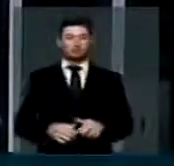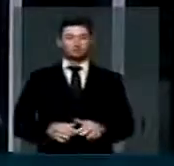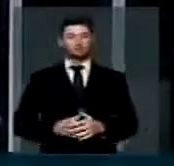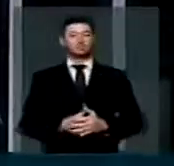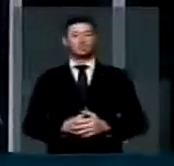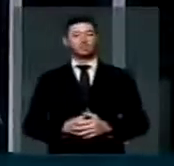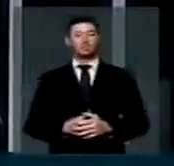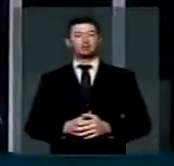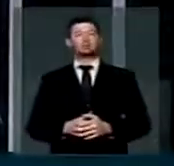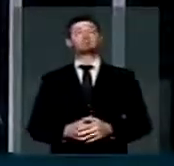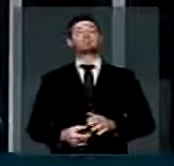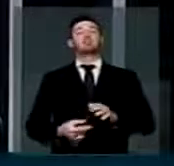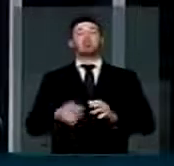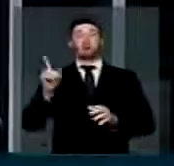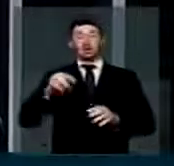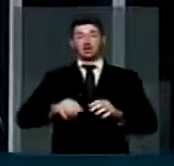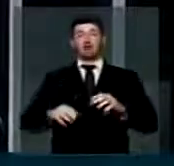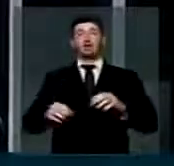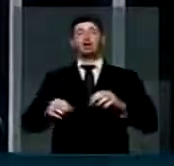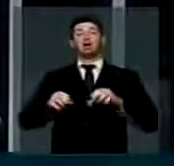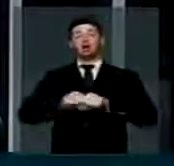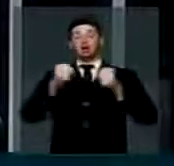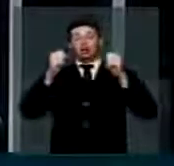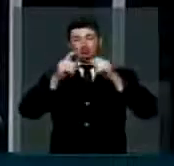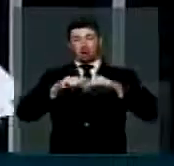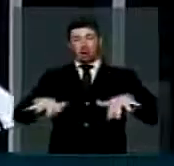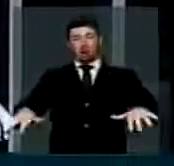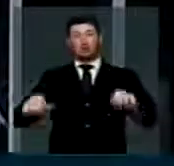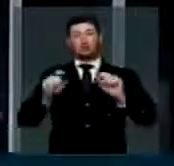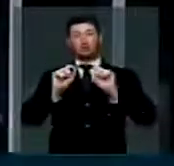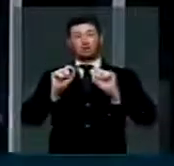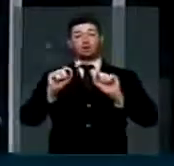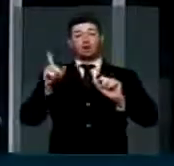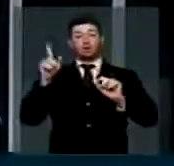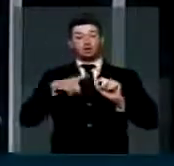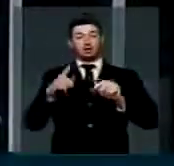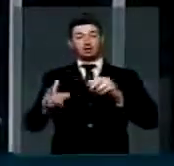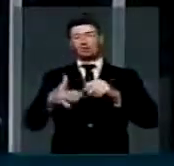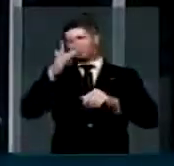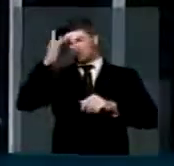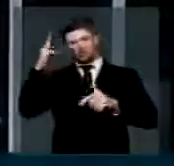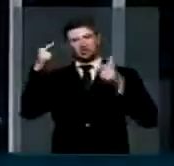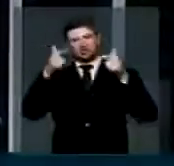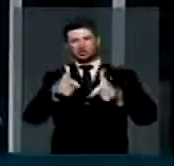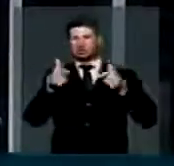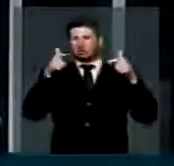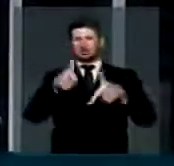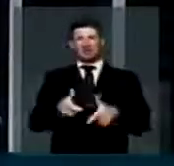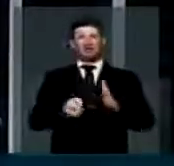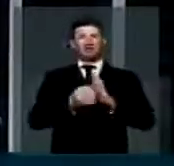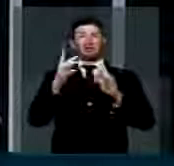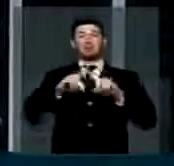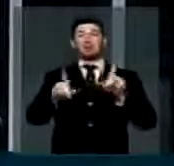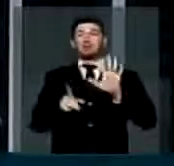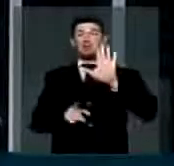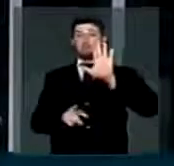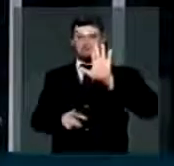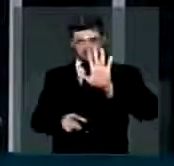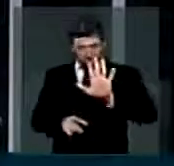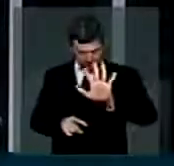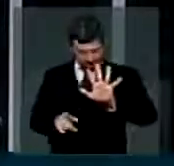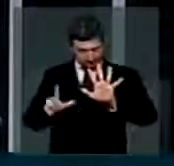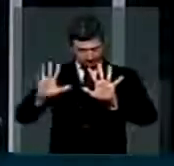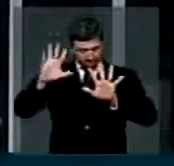é uma demolição de que sofreu uma série de críticas, mas imagine